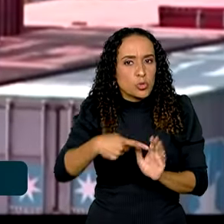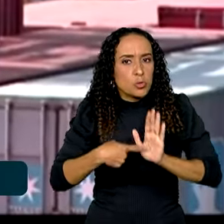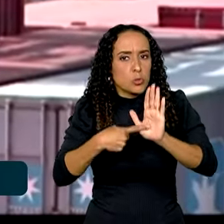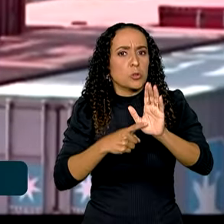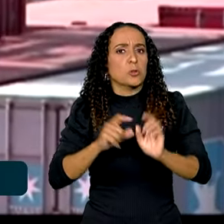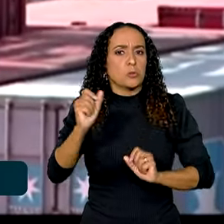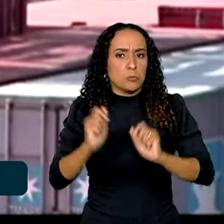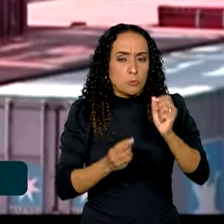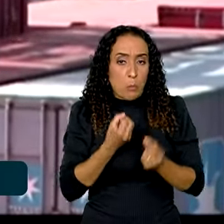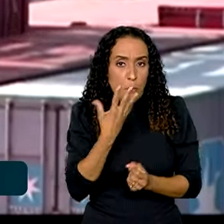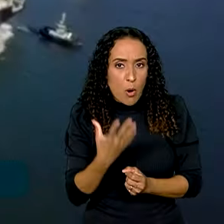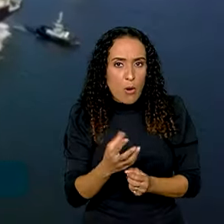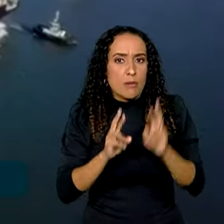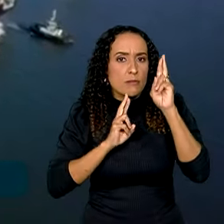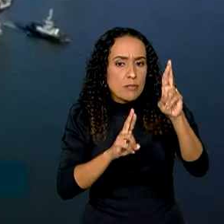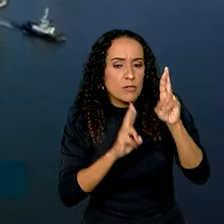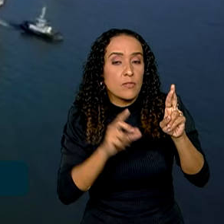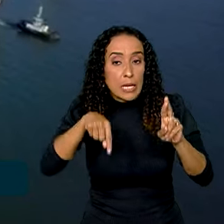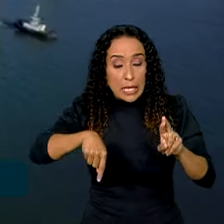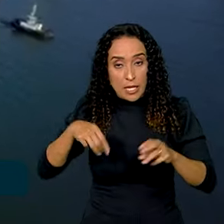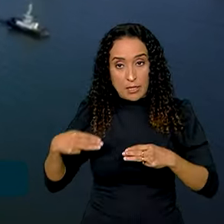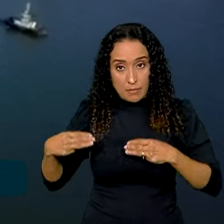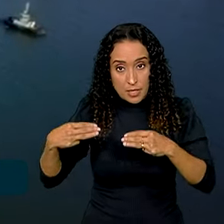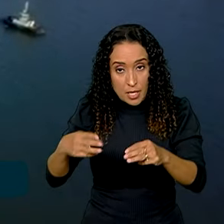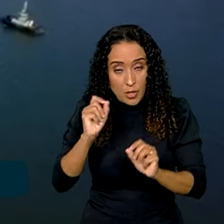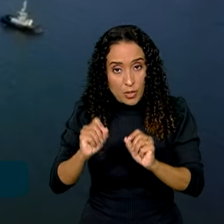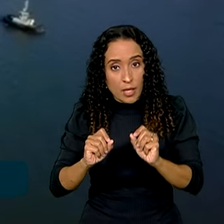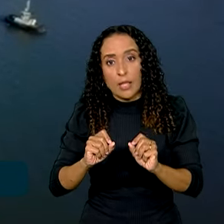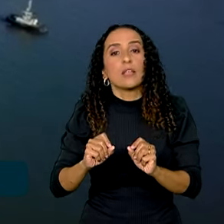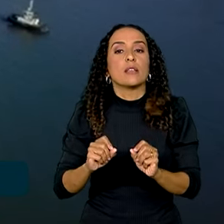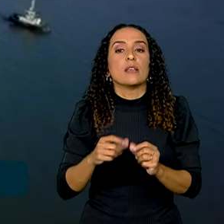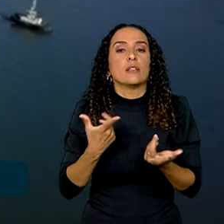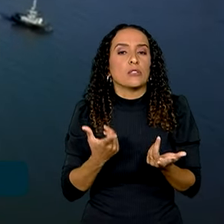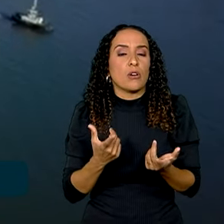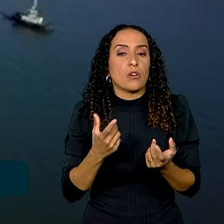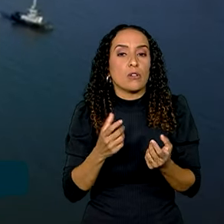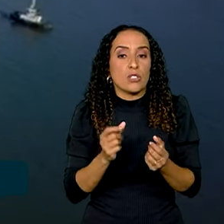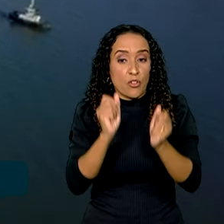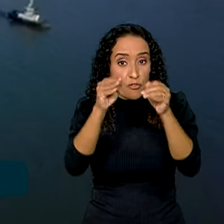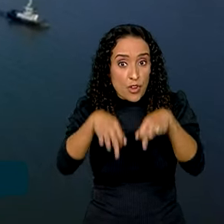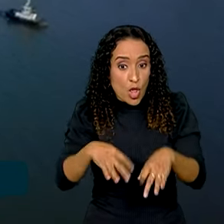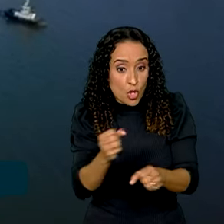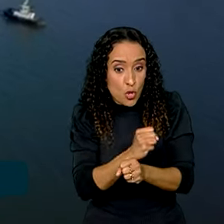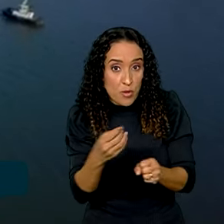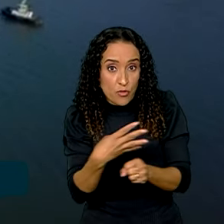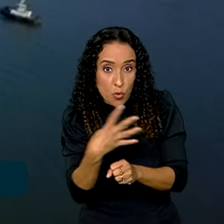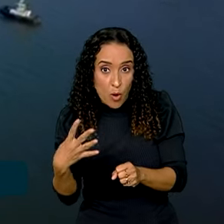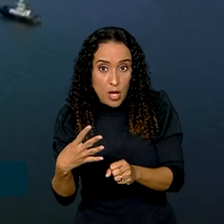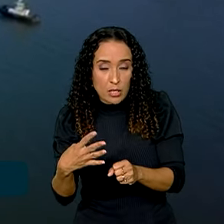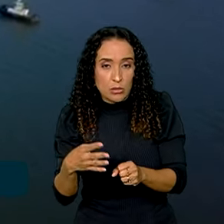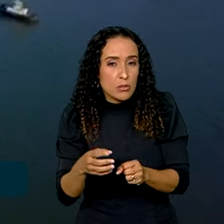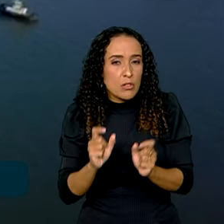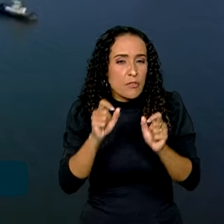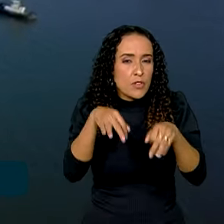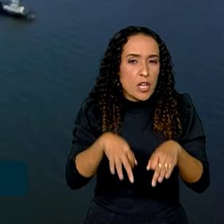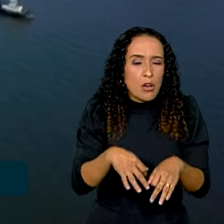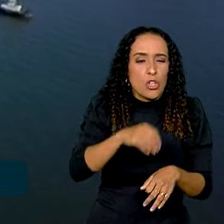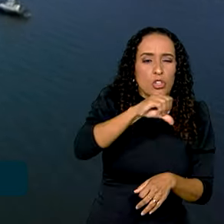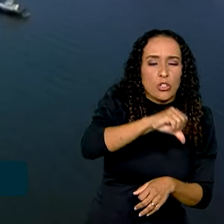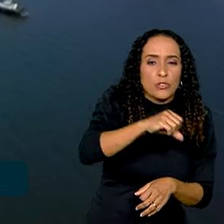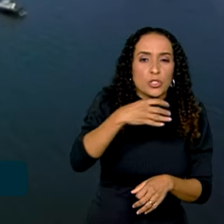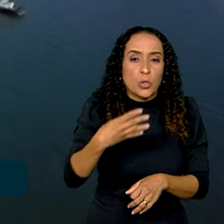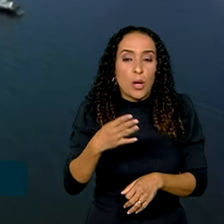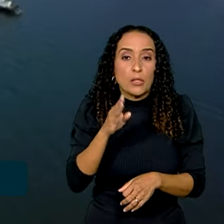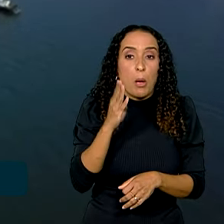A expectativa aqui do Ministério é que seremos 2024 com um saldo comercial de 94